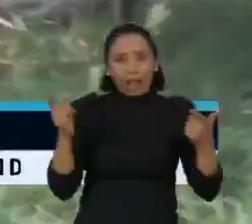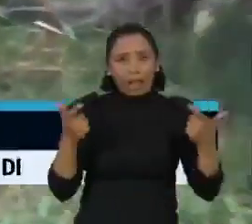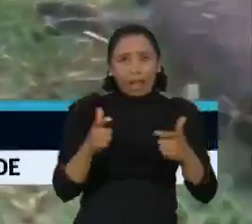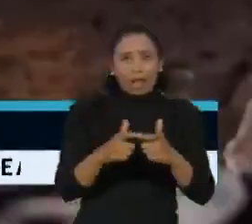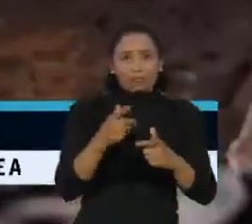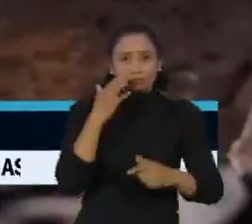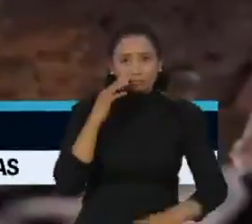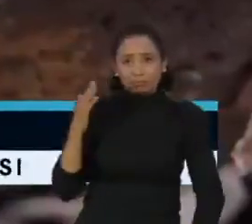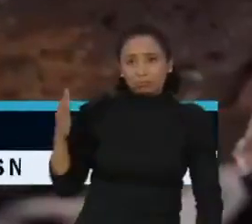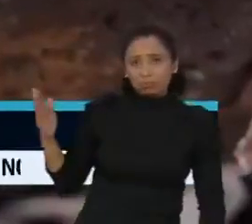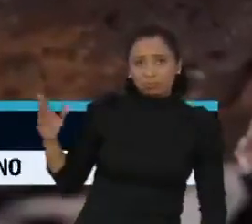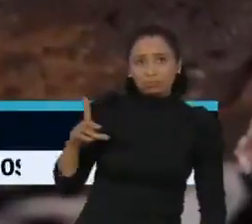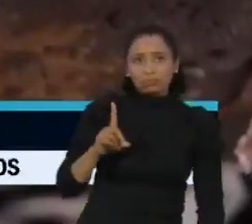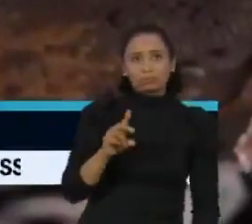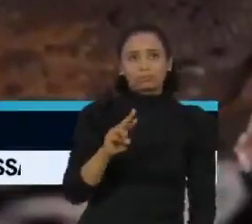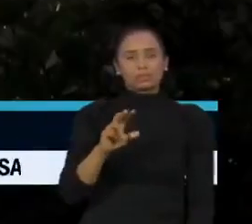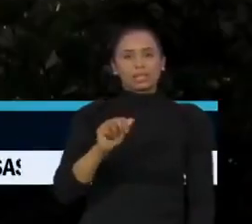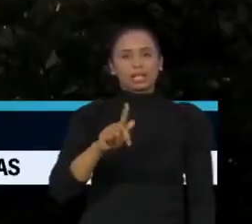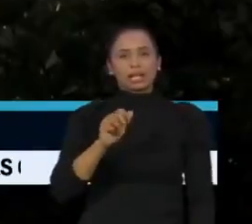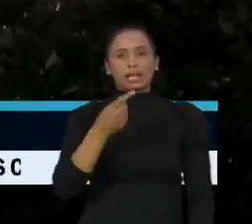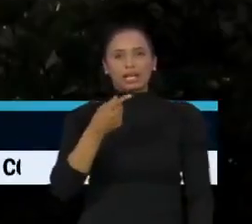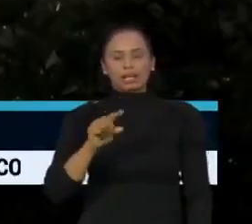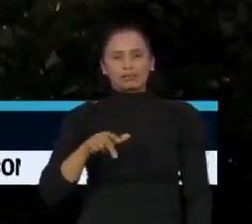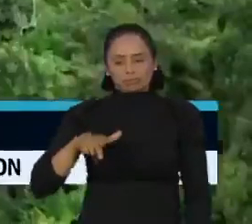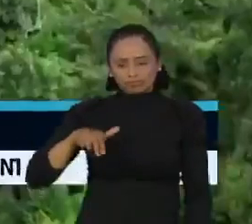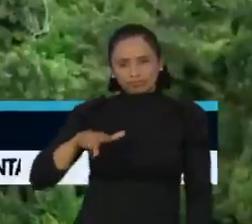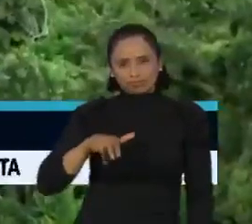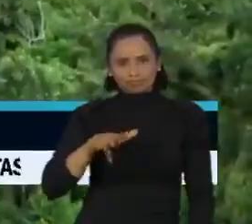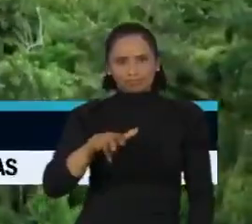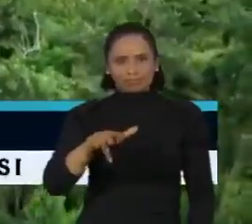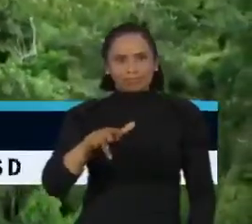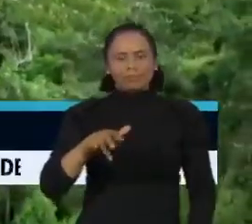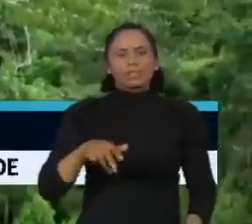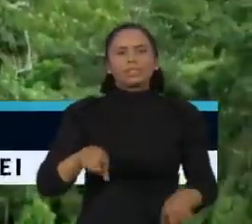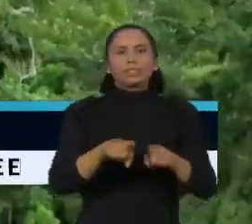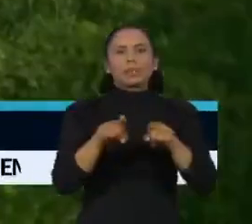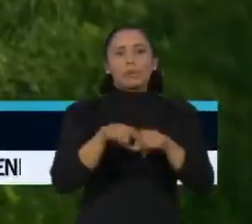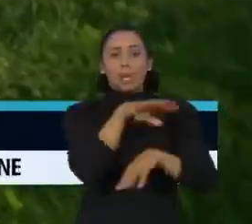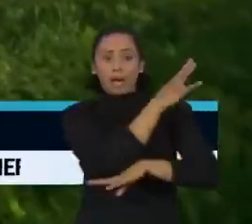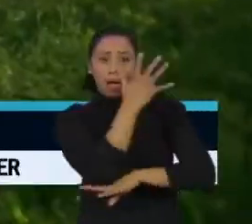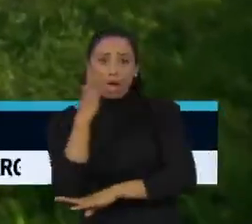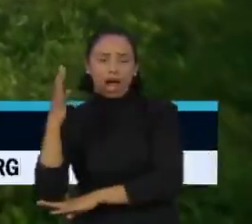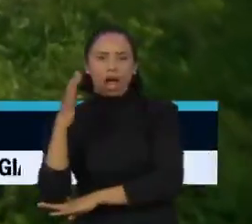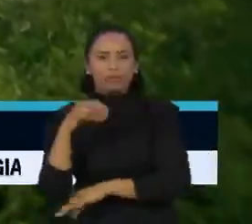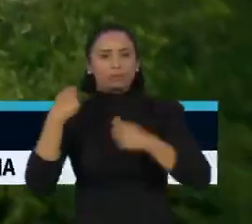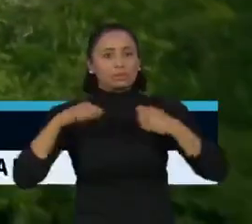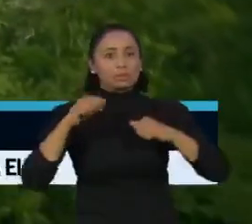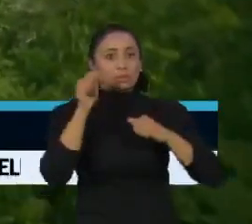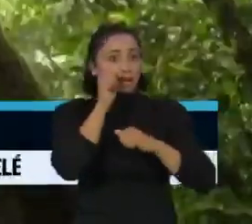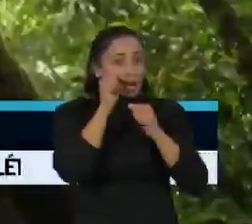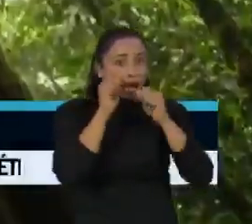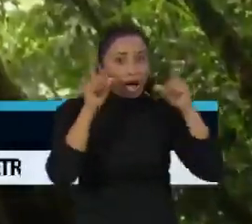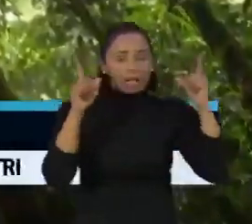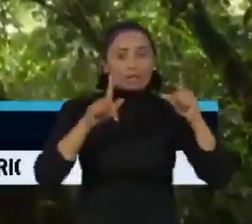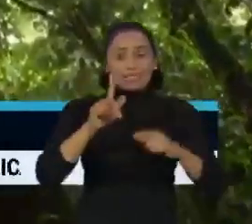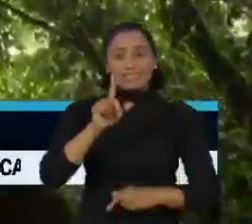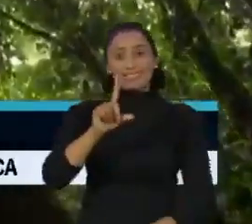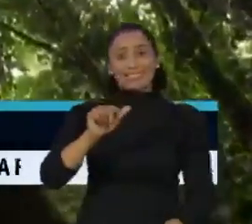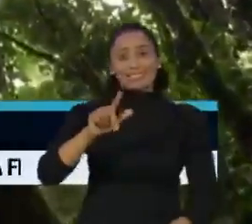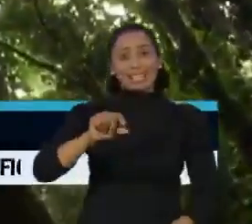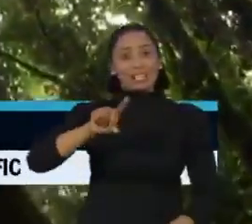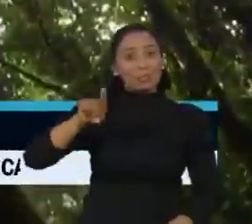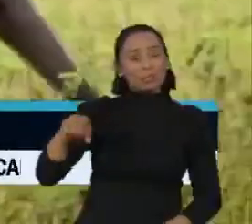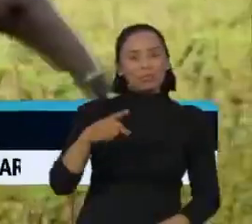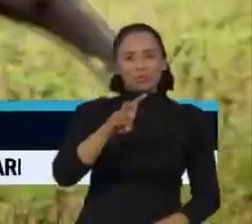Komodo, o maior lagarto do mundo. Em relação às árvores, o alerta diz respeito a um total de 17.500